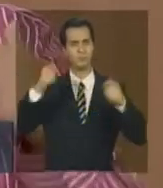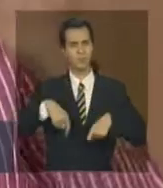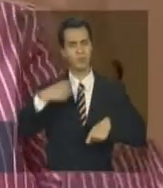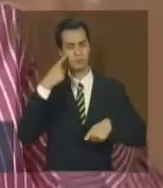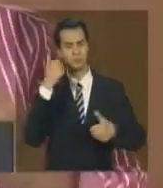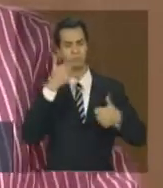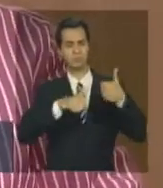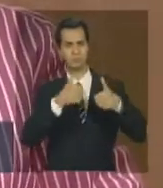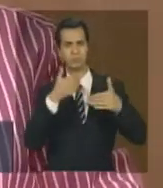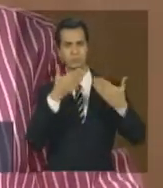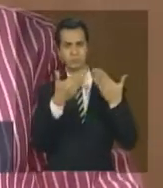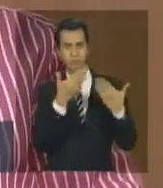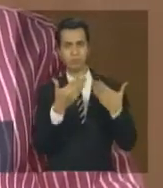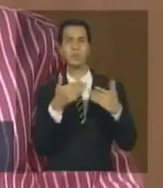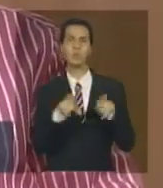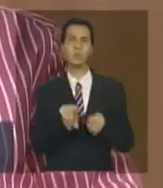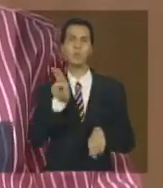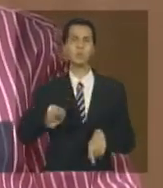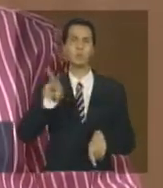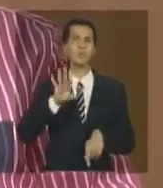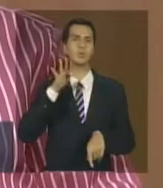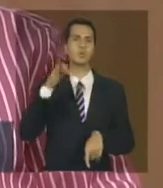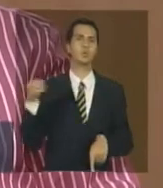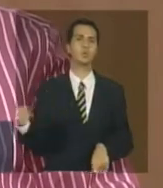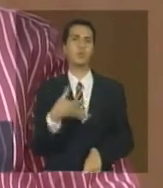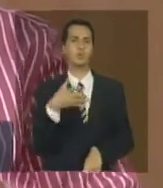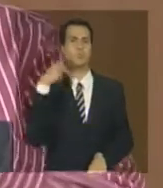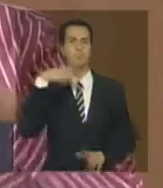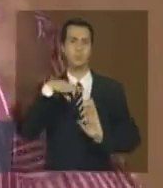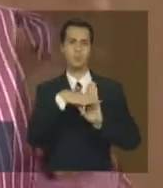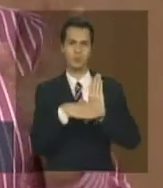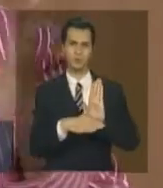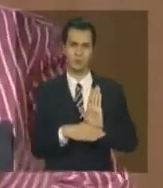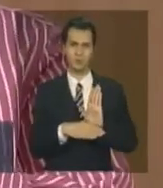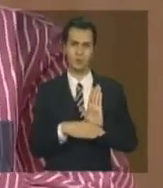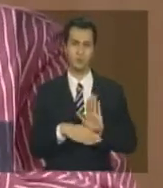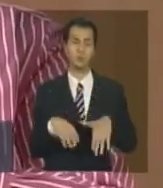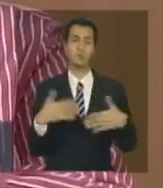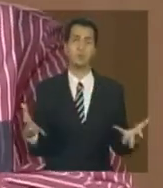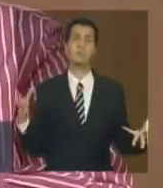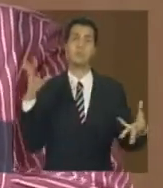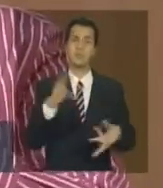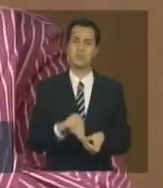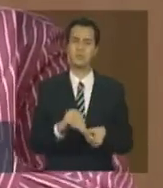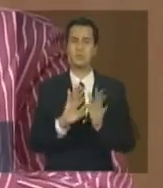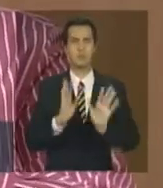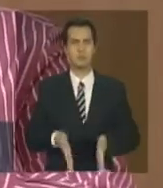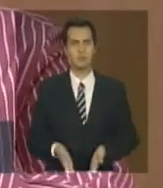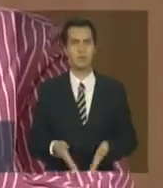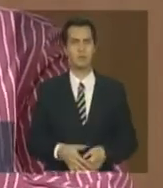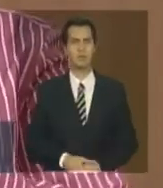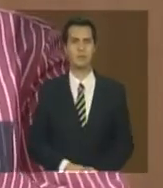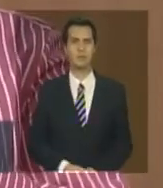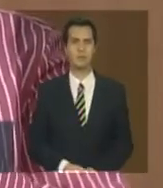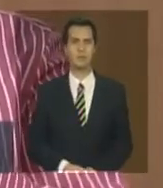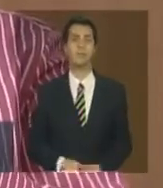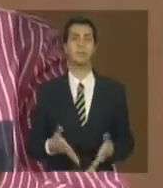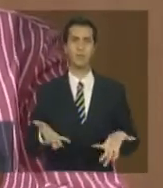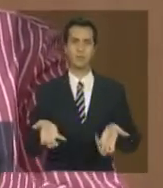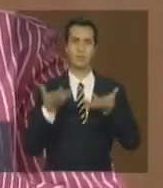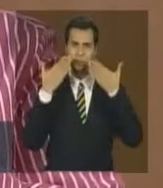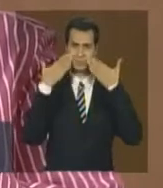públicas não só nós os estados e aqueles são parceiros em outras políticas então a síntese é essa eu quero aqui publicamente